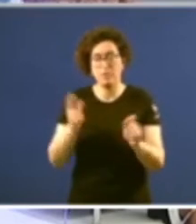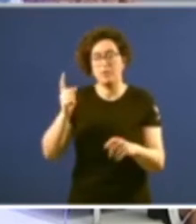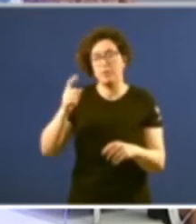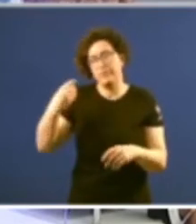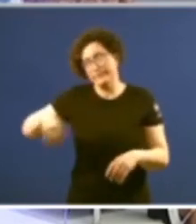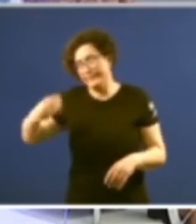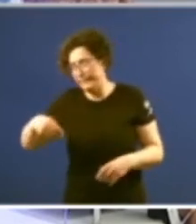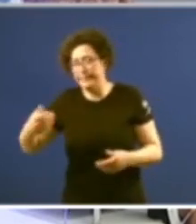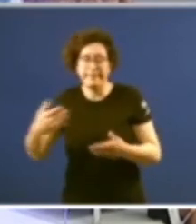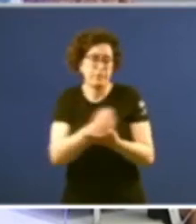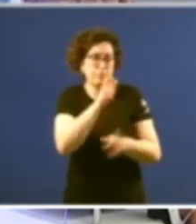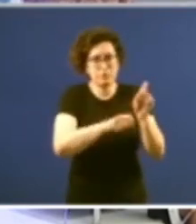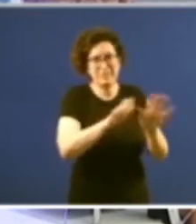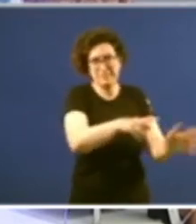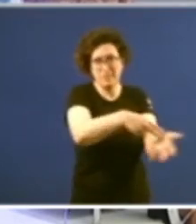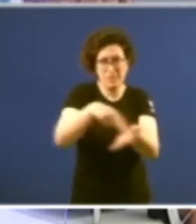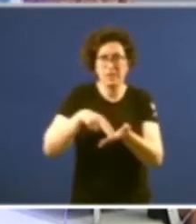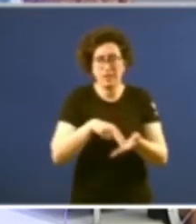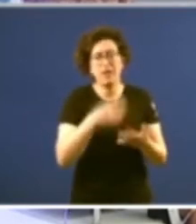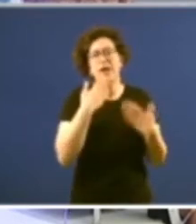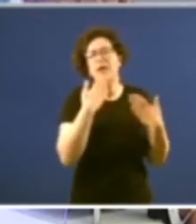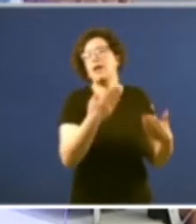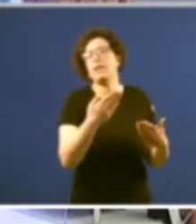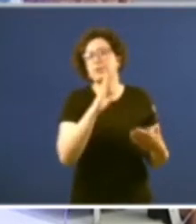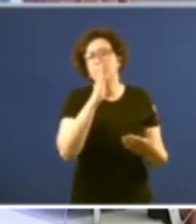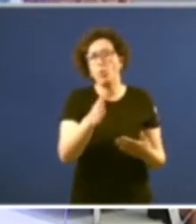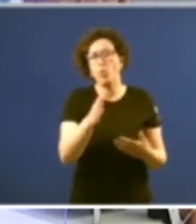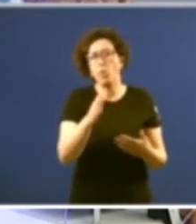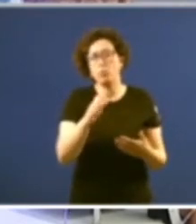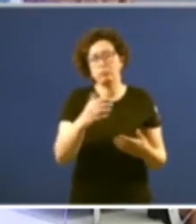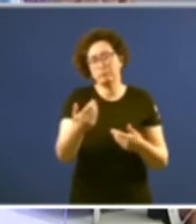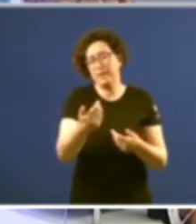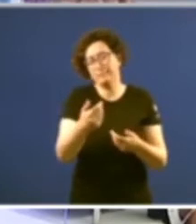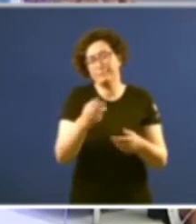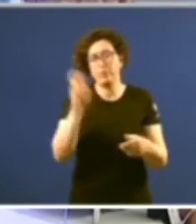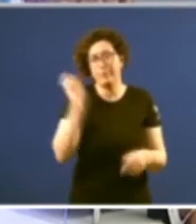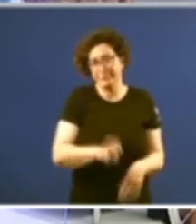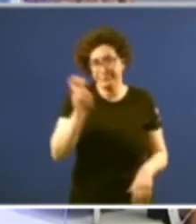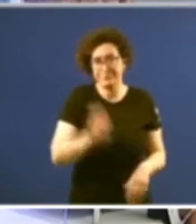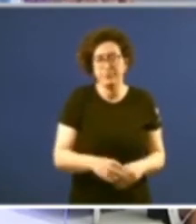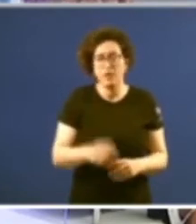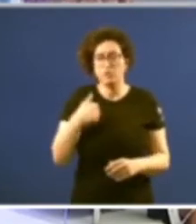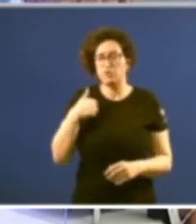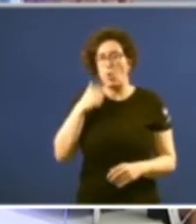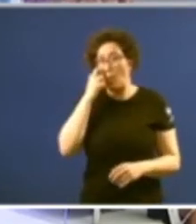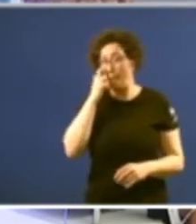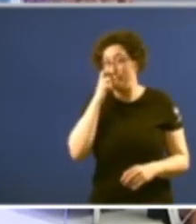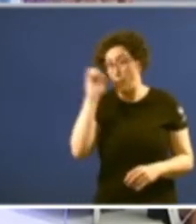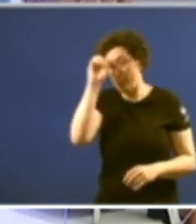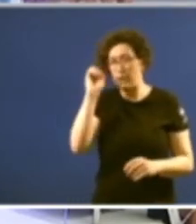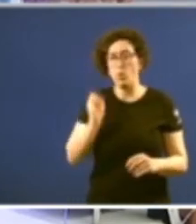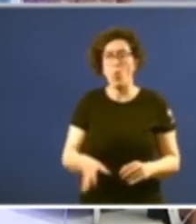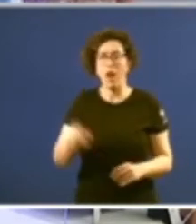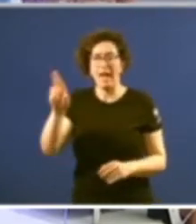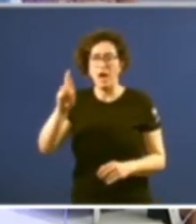a todos os presentes moitas gracias pola pola súa asistencia eu opino o mesmo que Rogelio